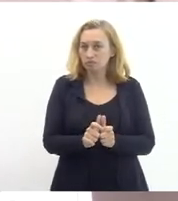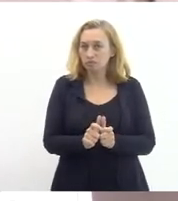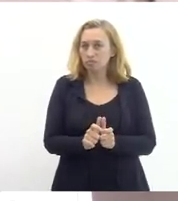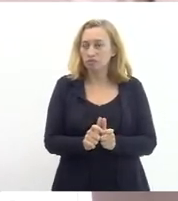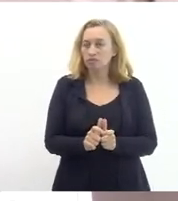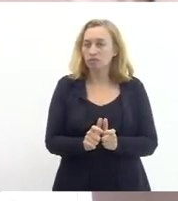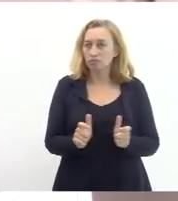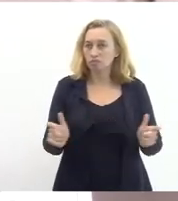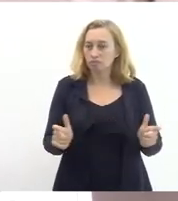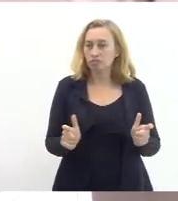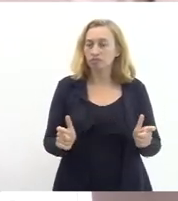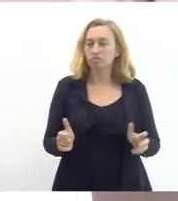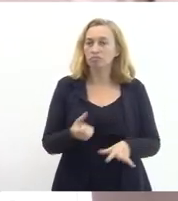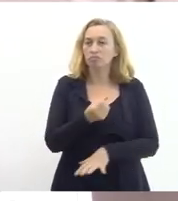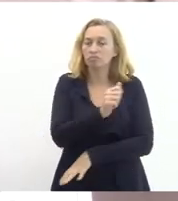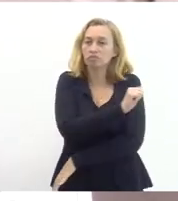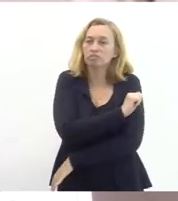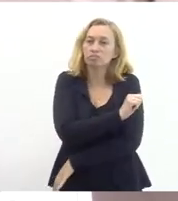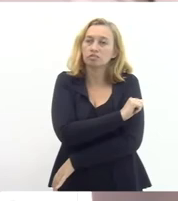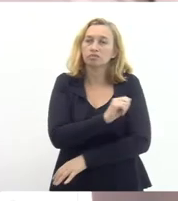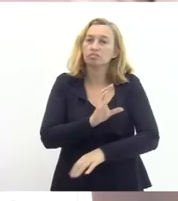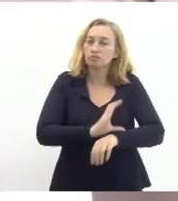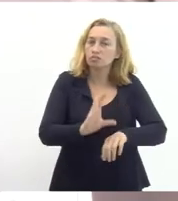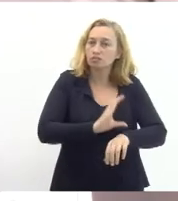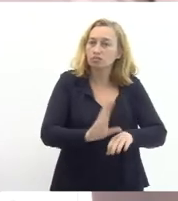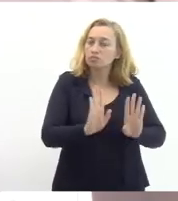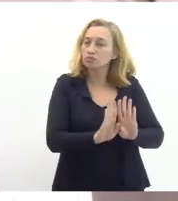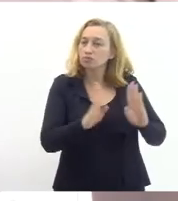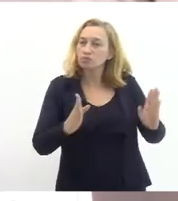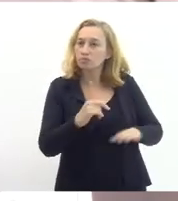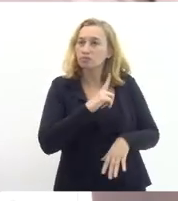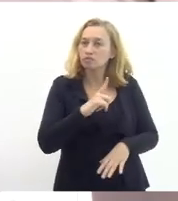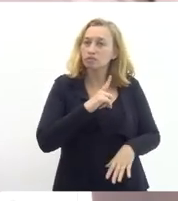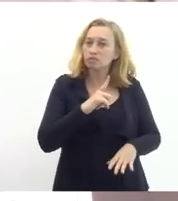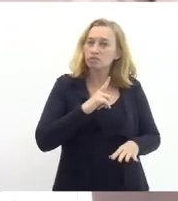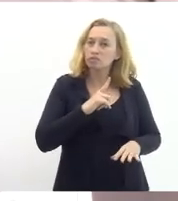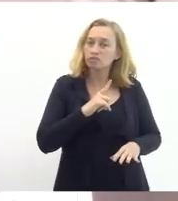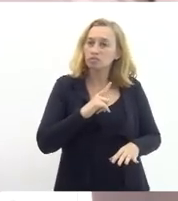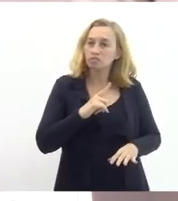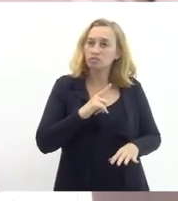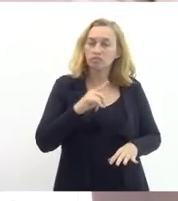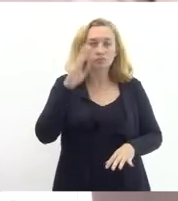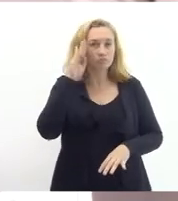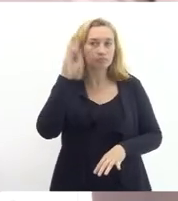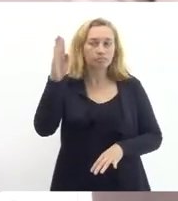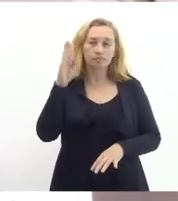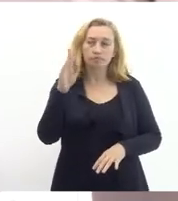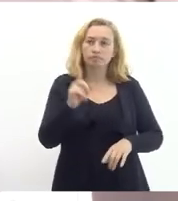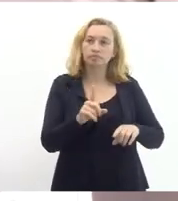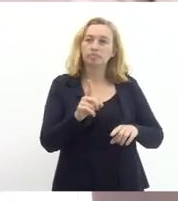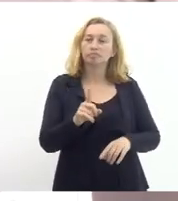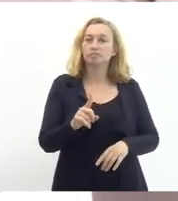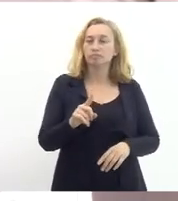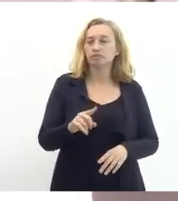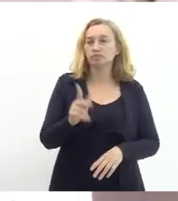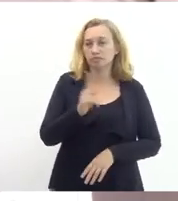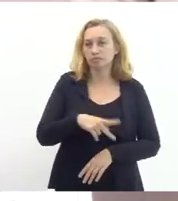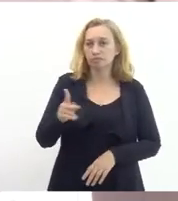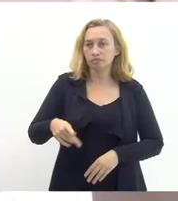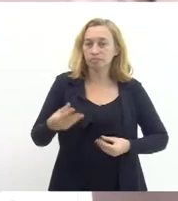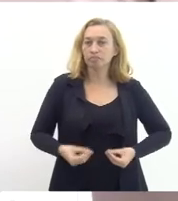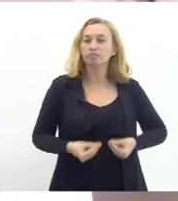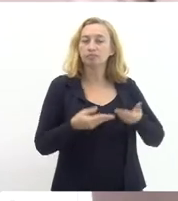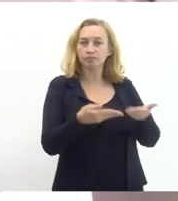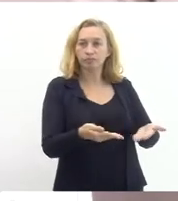profissionalizantes então esses cursos abrem quando a gente tem disponibilidade principalmente de material humano para ofertar os